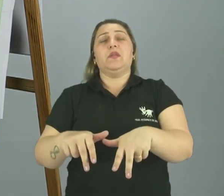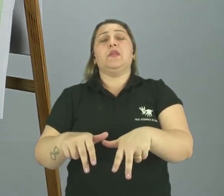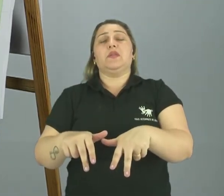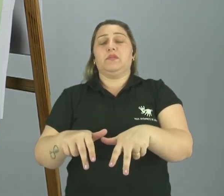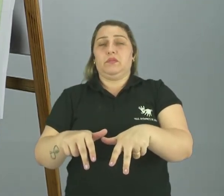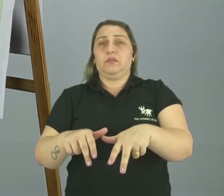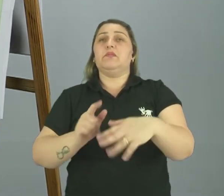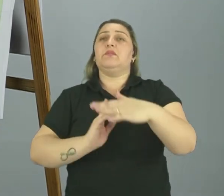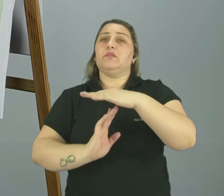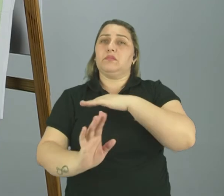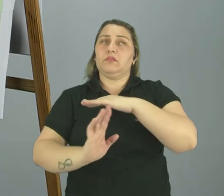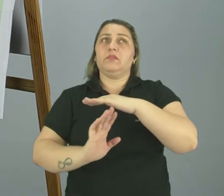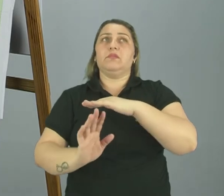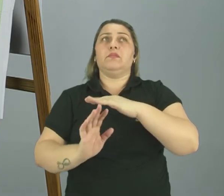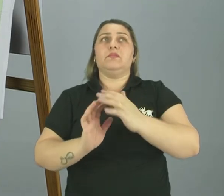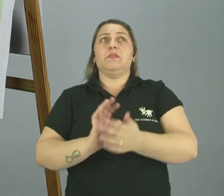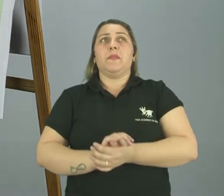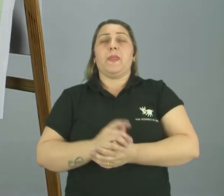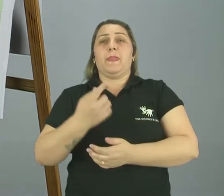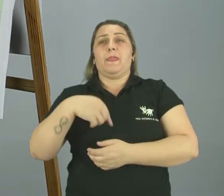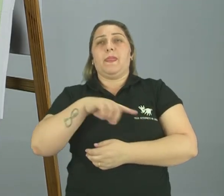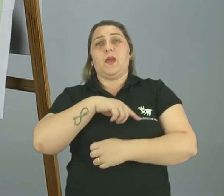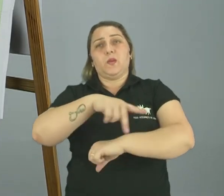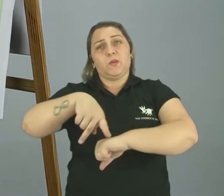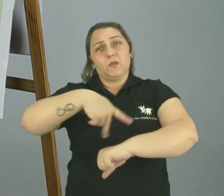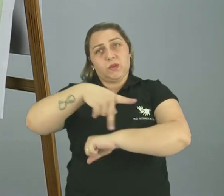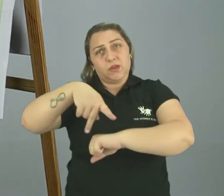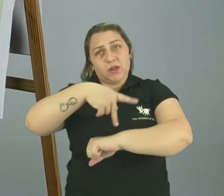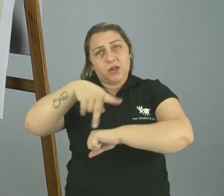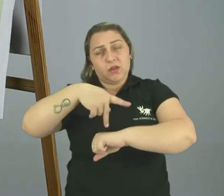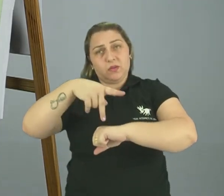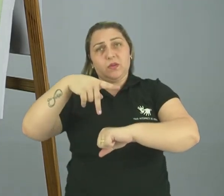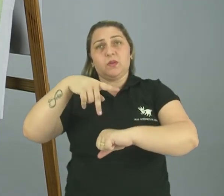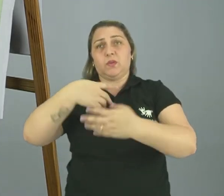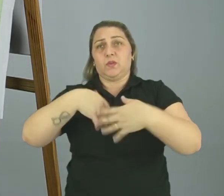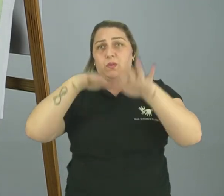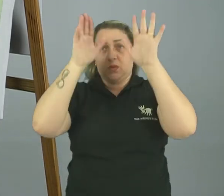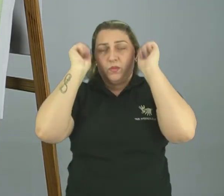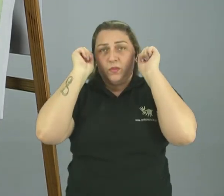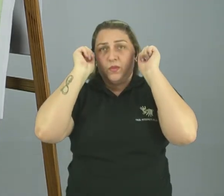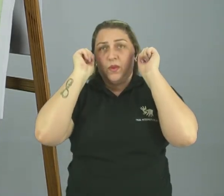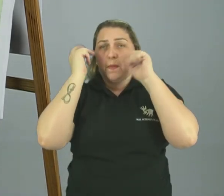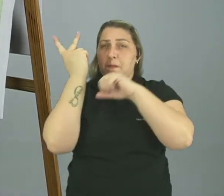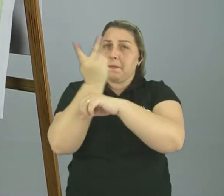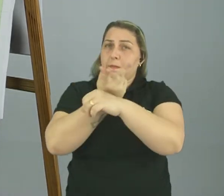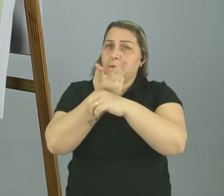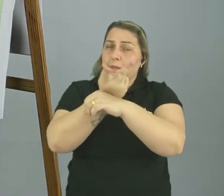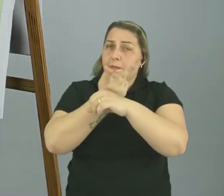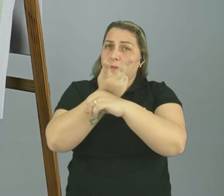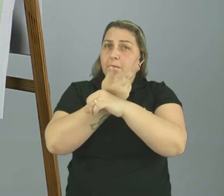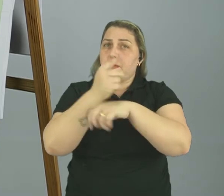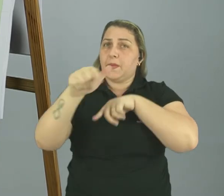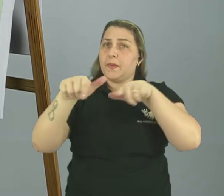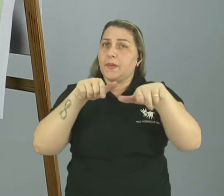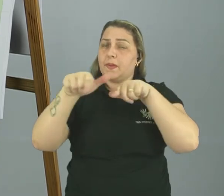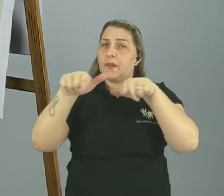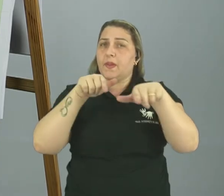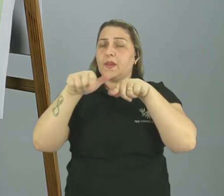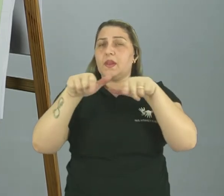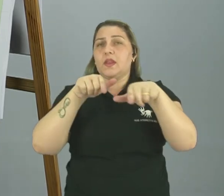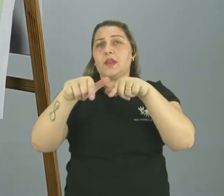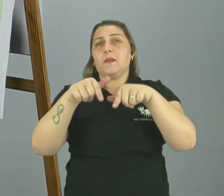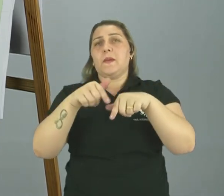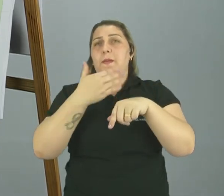Que vieram para o nosso país Vieram para o estado do Acre Em busca de trabalho Em